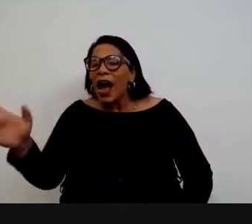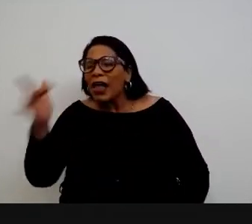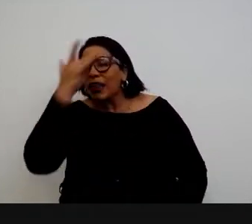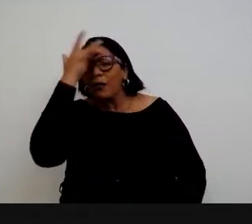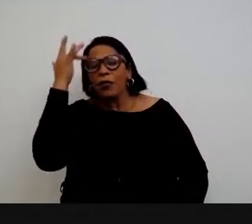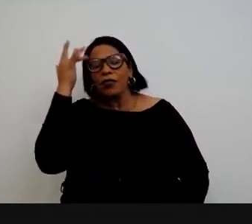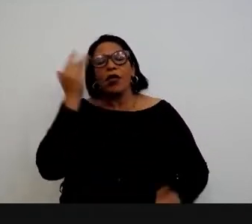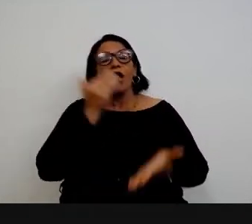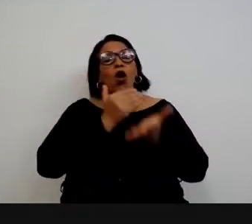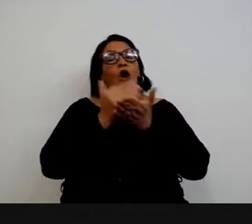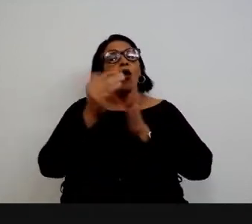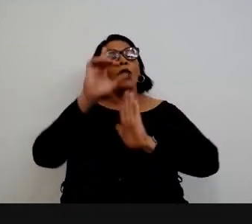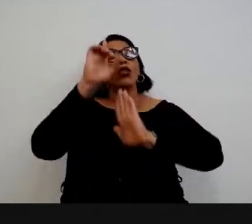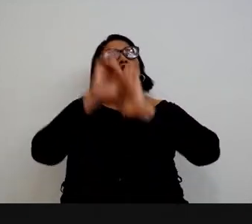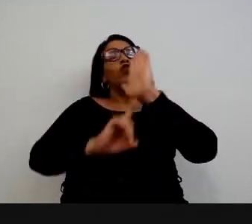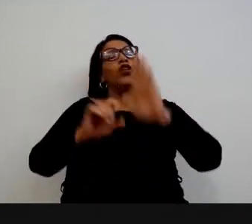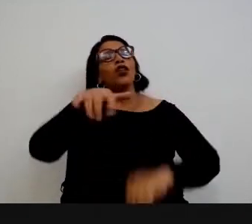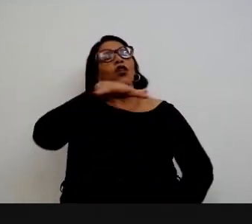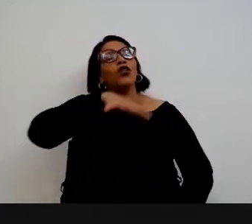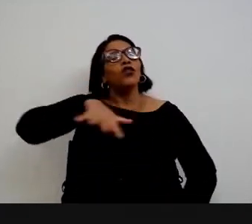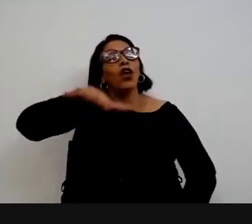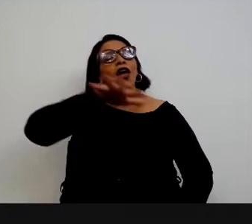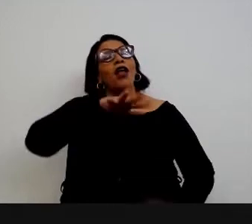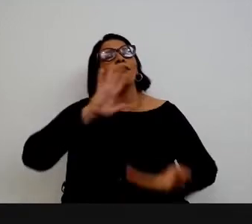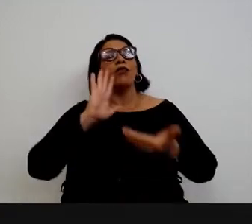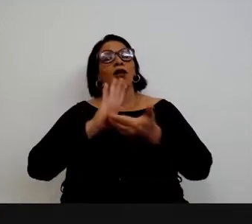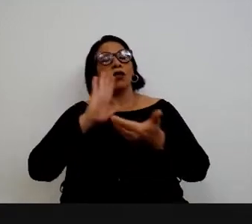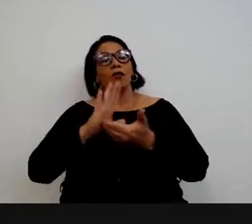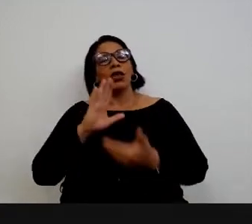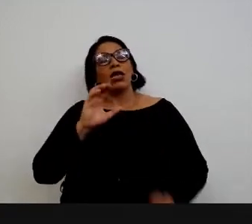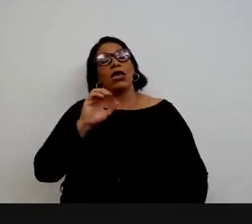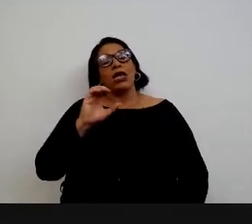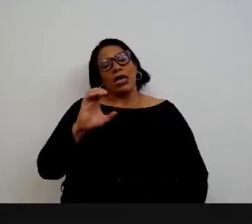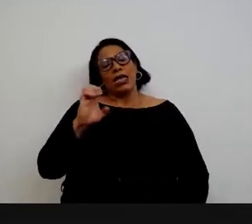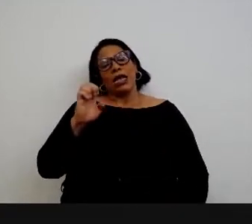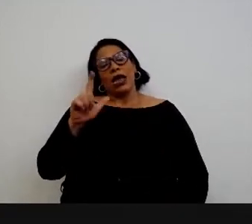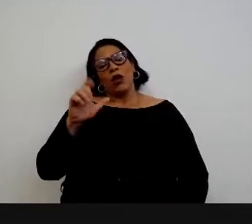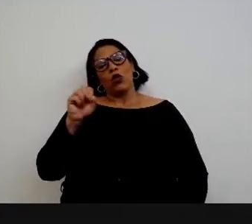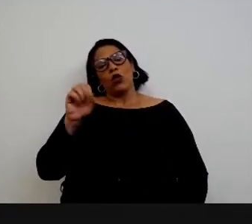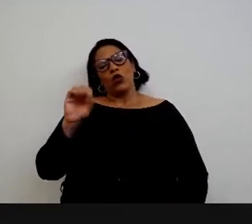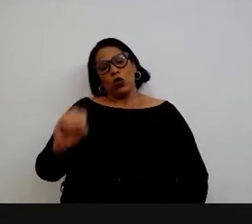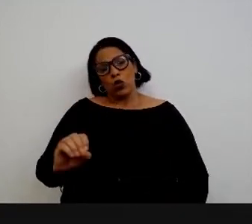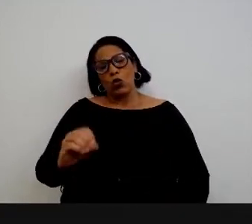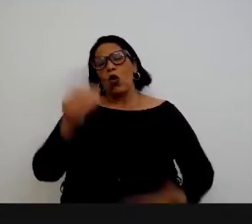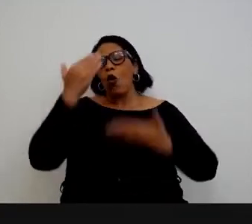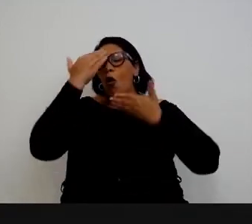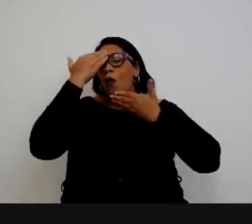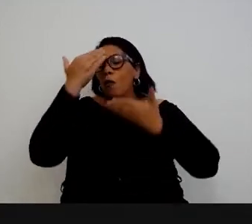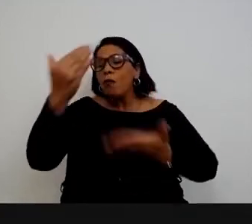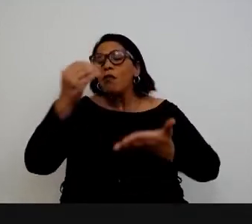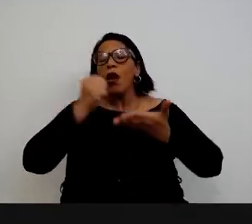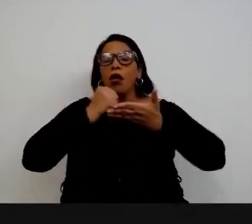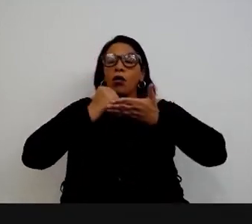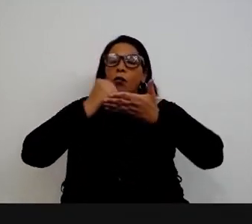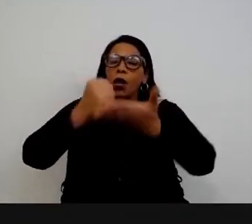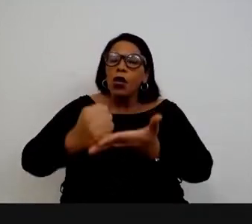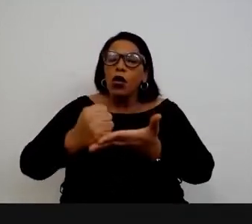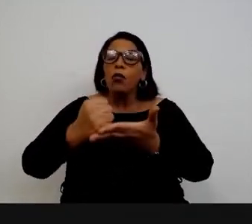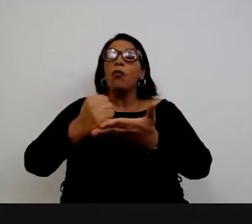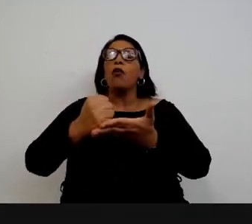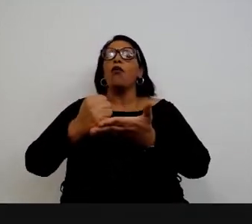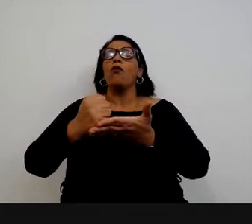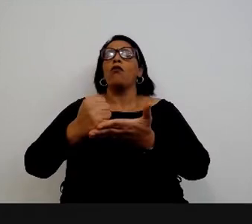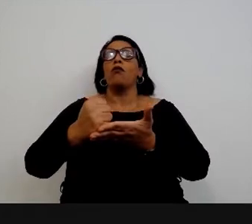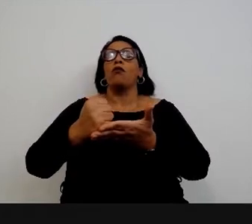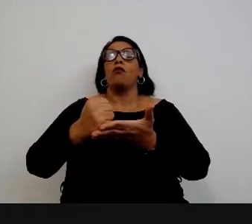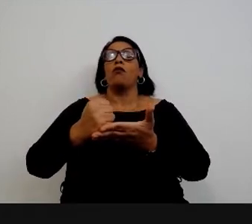agradecendo ao diretor-geral da Câmara, Celso Barros, pelo apoio que tem oferecido ao Cefó.